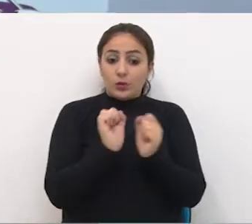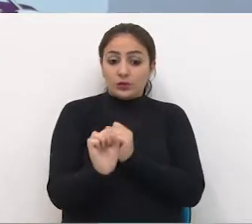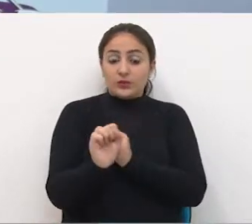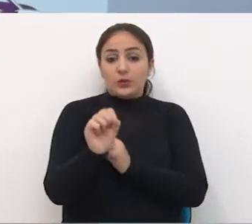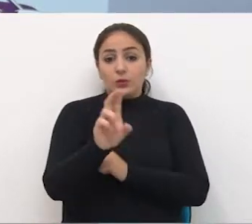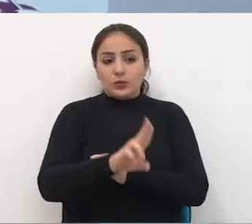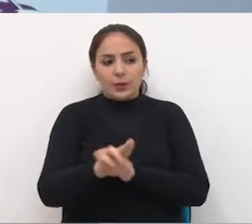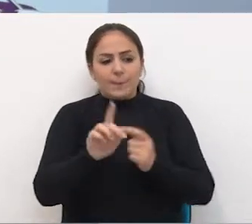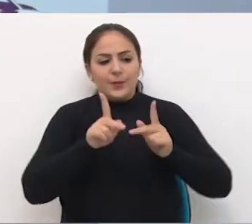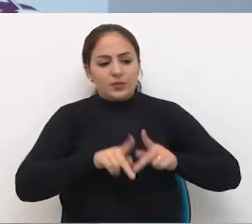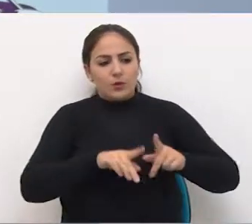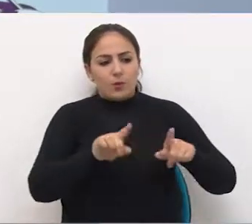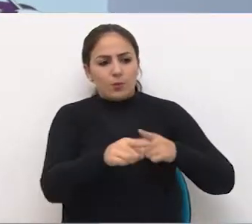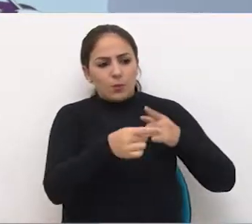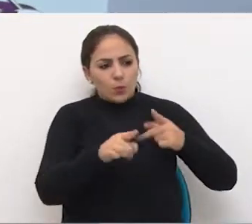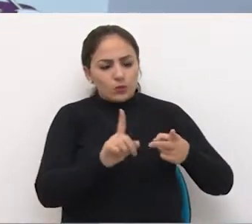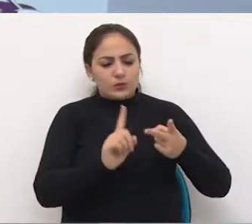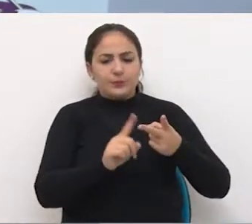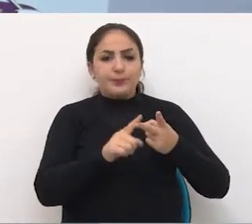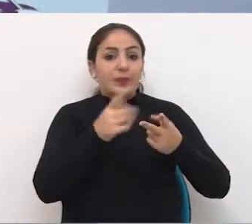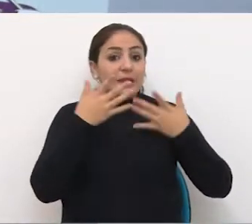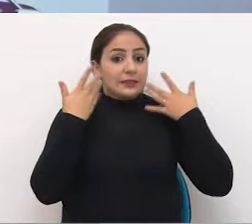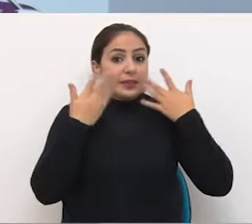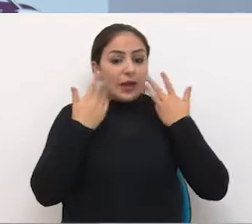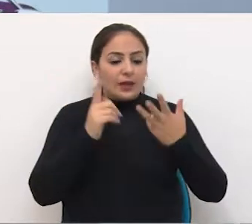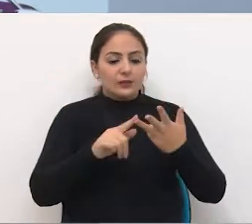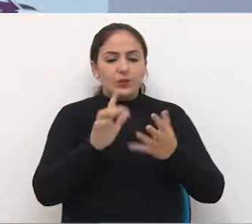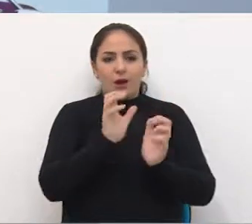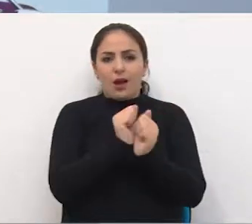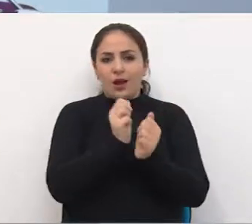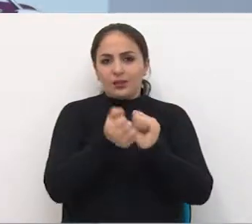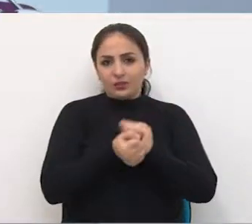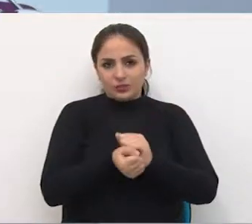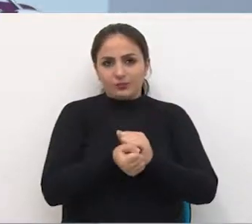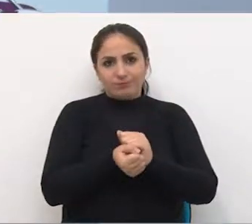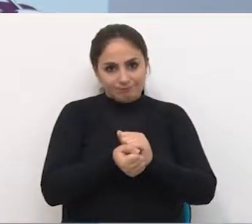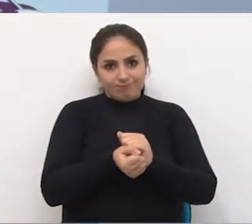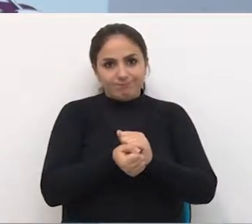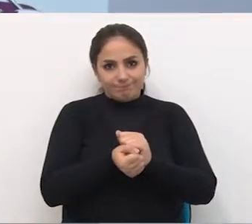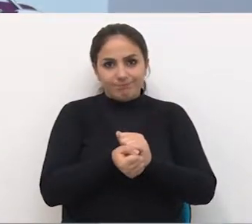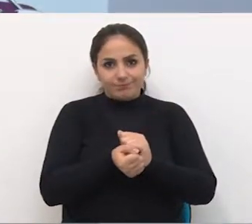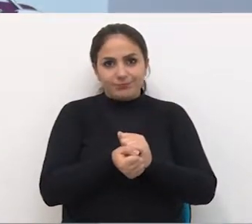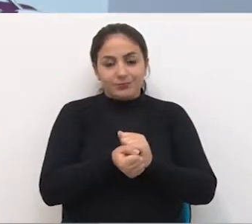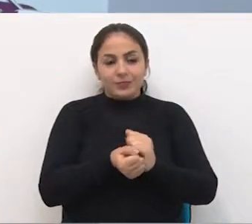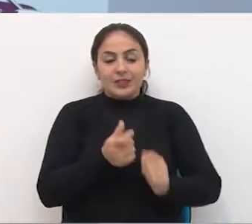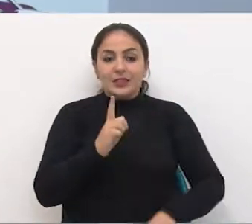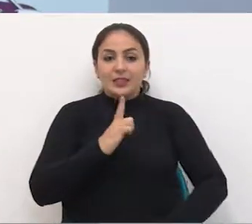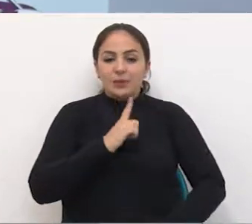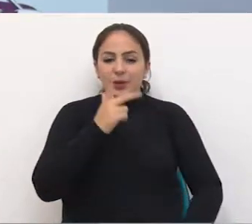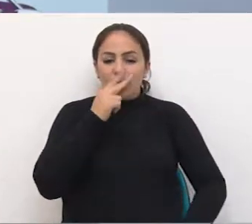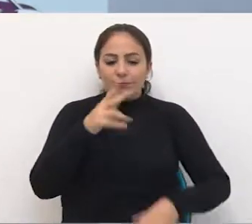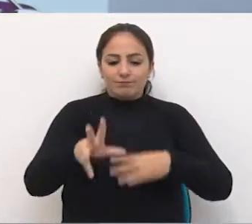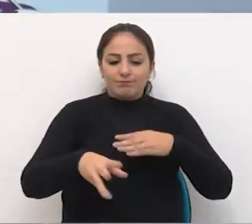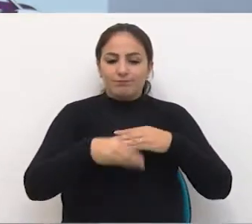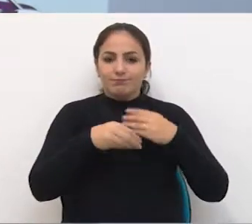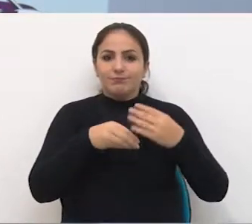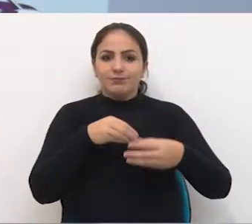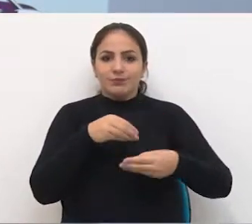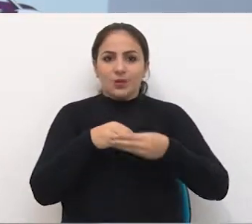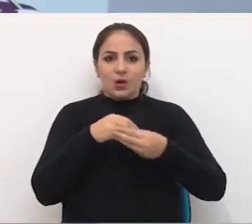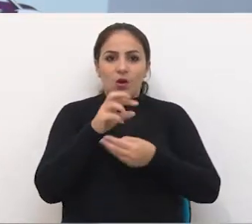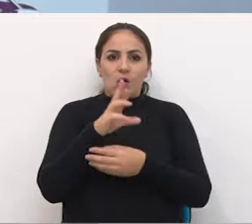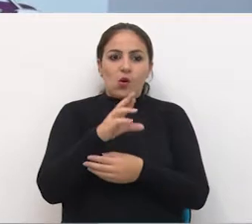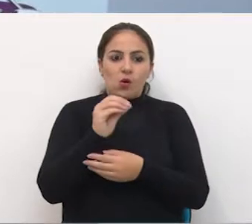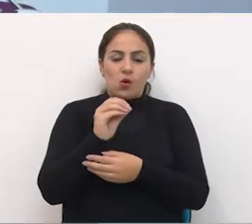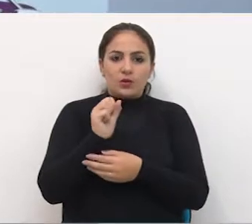poderá ser usada por músicos, pelo teatro, pelas artes, enfim, e que complementa o espaço Roseli